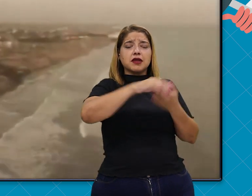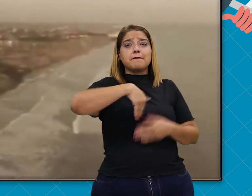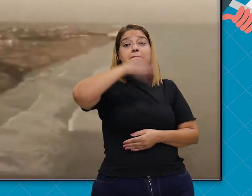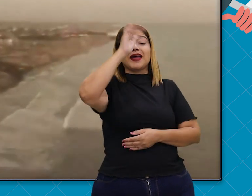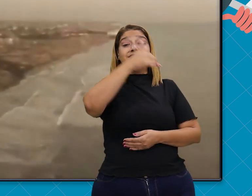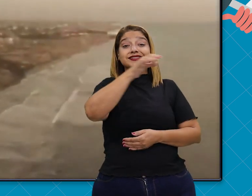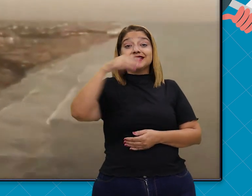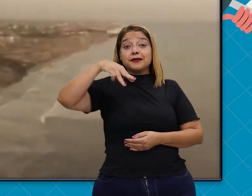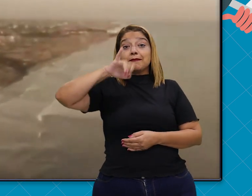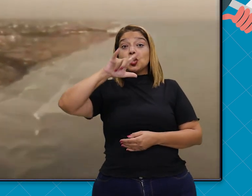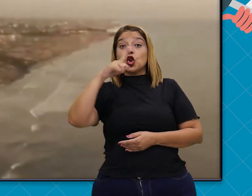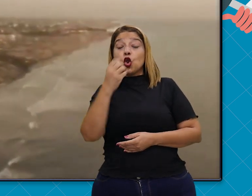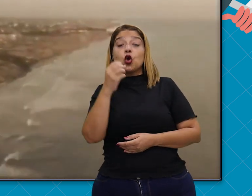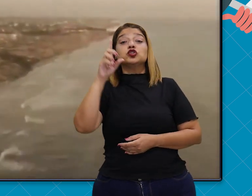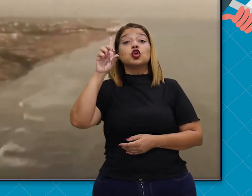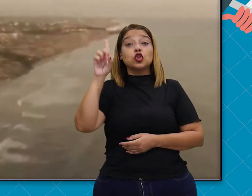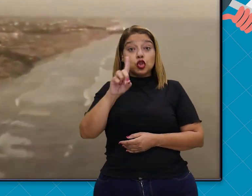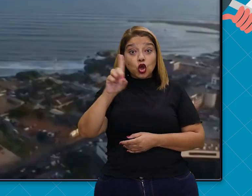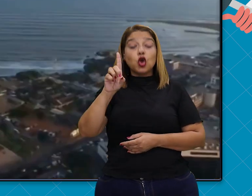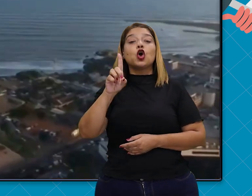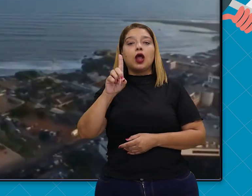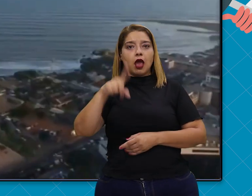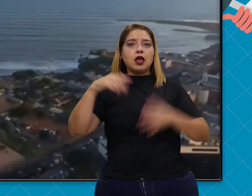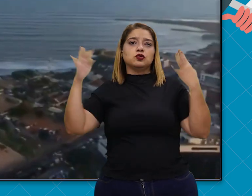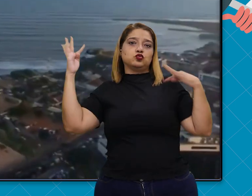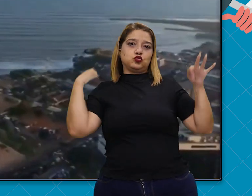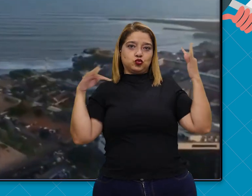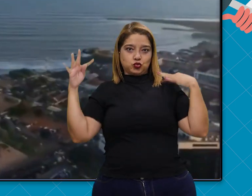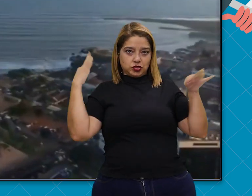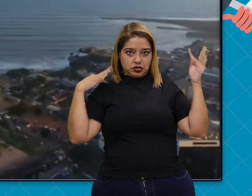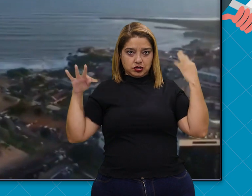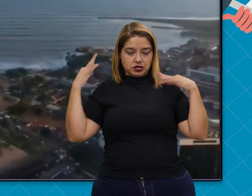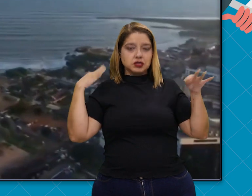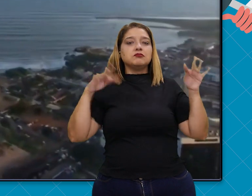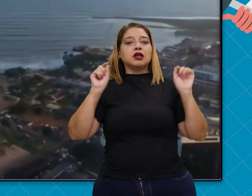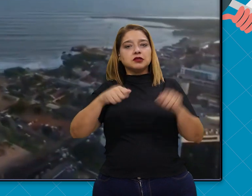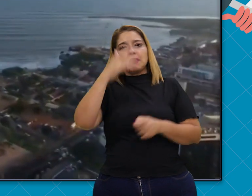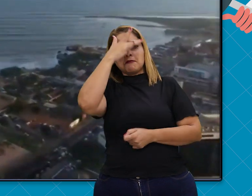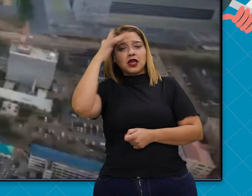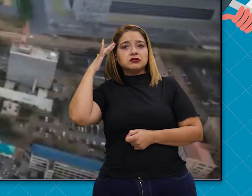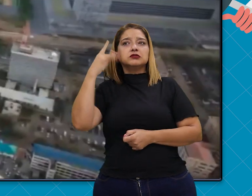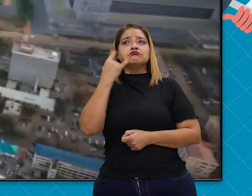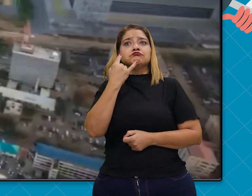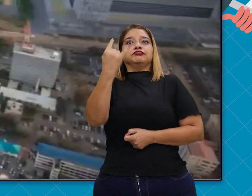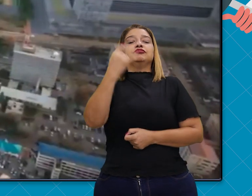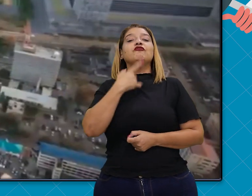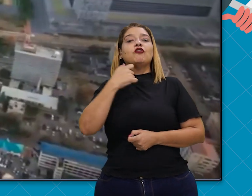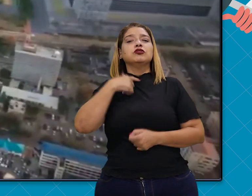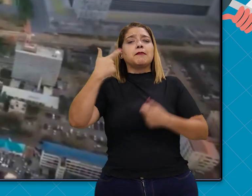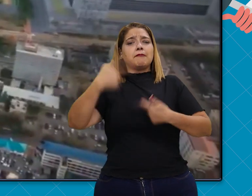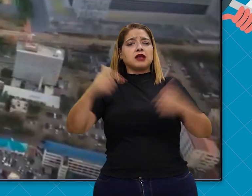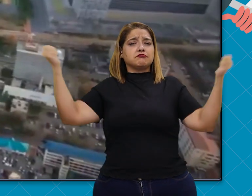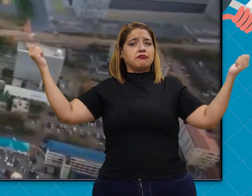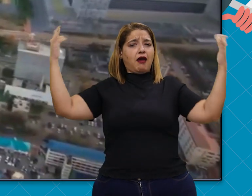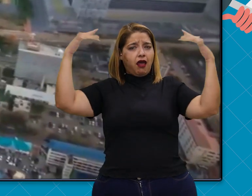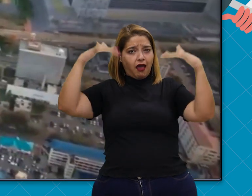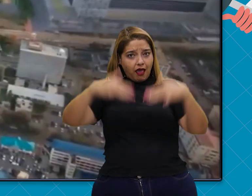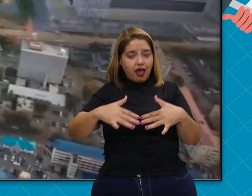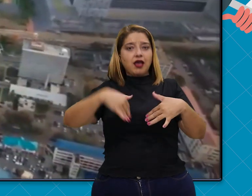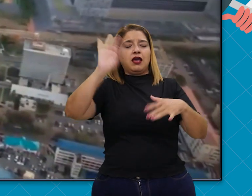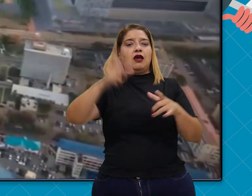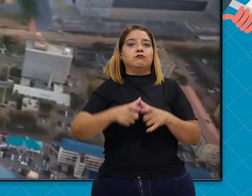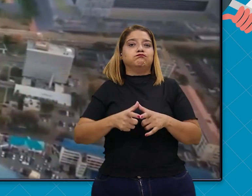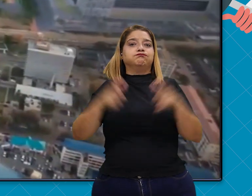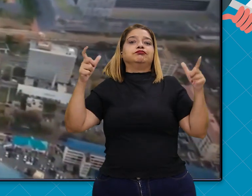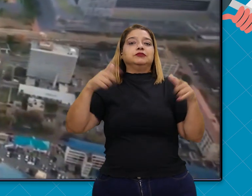de dólares em turismo. E assim, podendo atrair mais turistas. E assim, conseguiu também crescer o